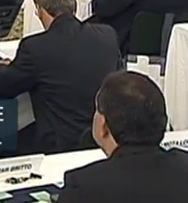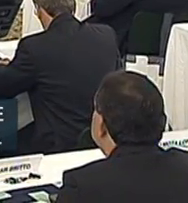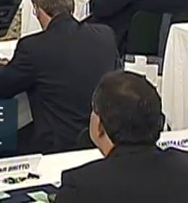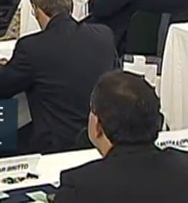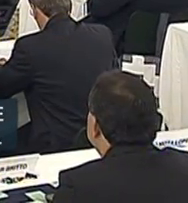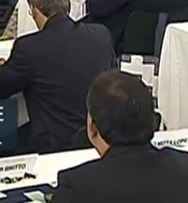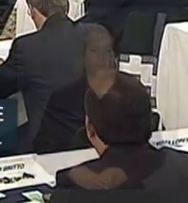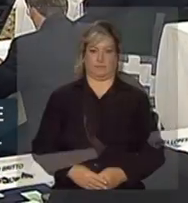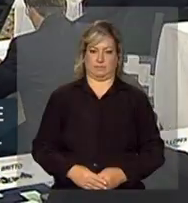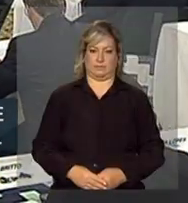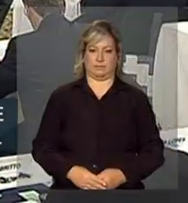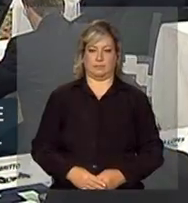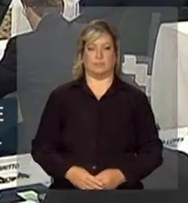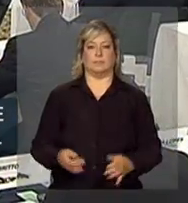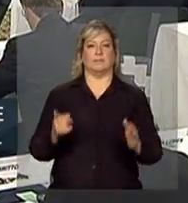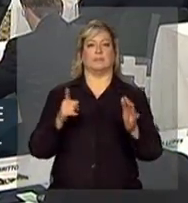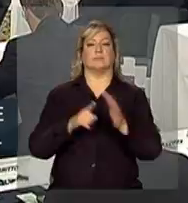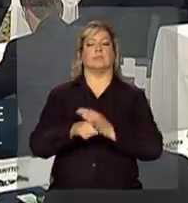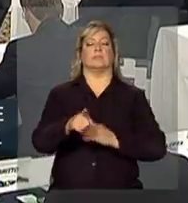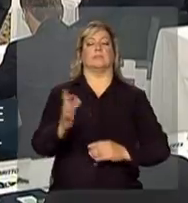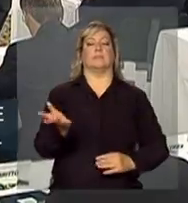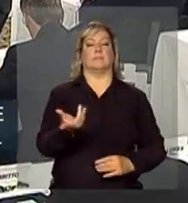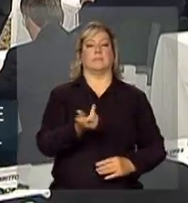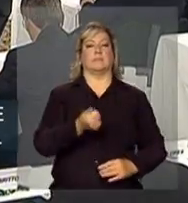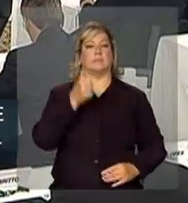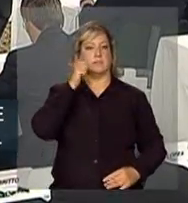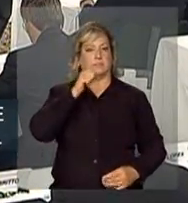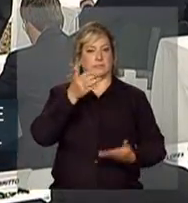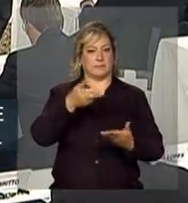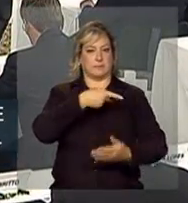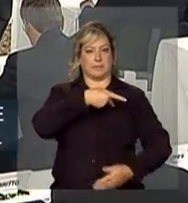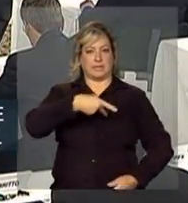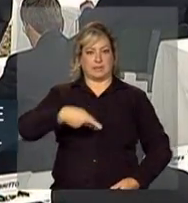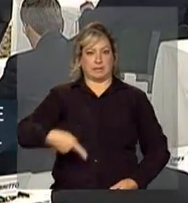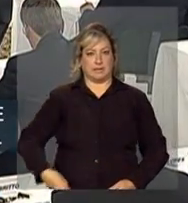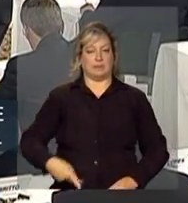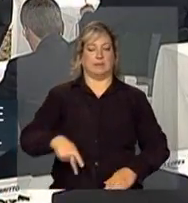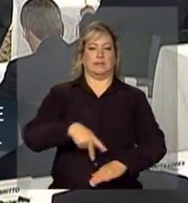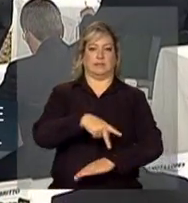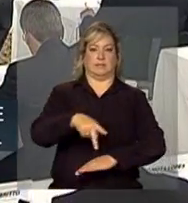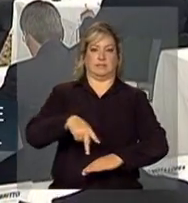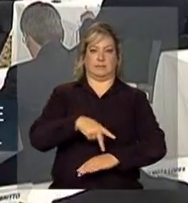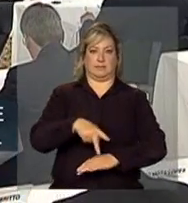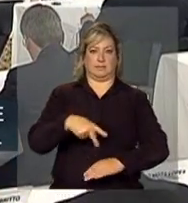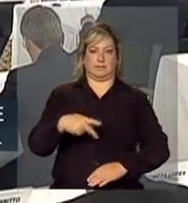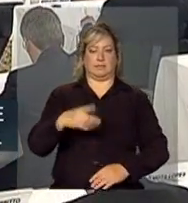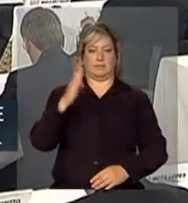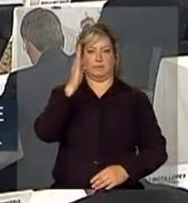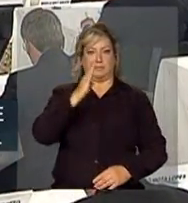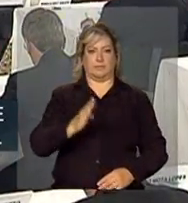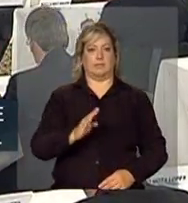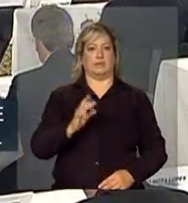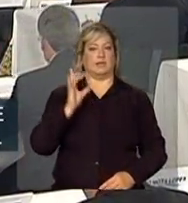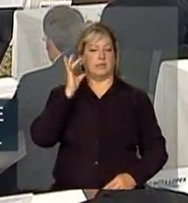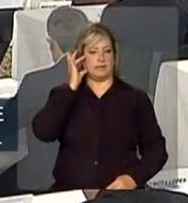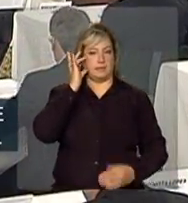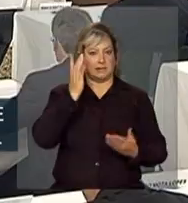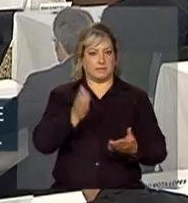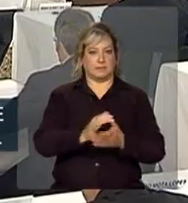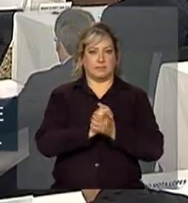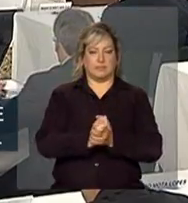Excelentíssima senhora Presidenta Dilma Rousseff, senhores e senhoras ministros